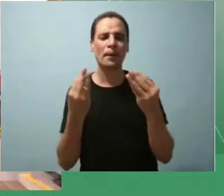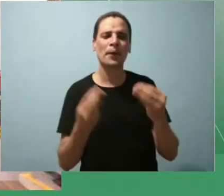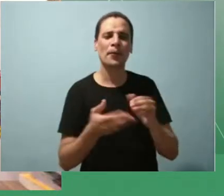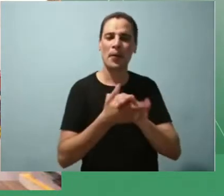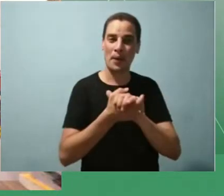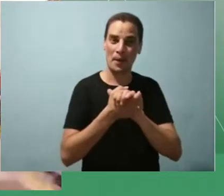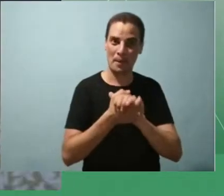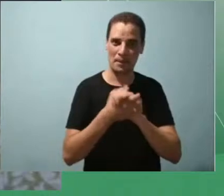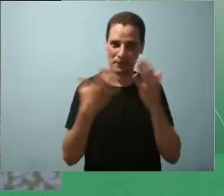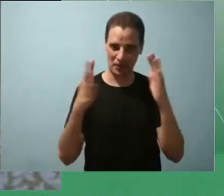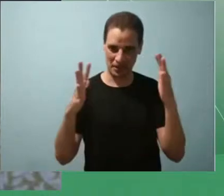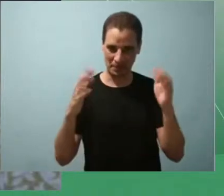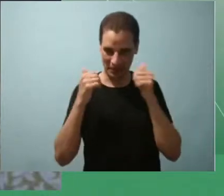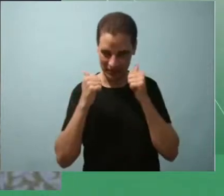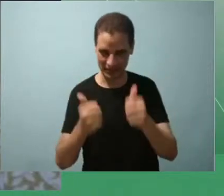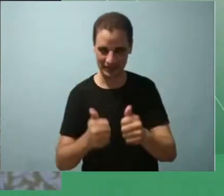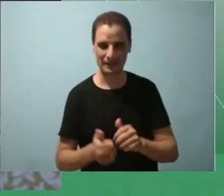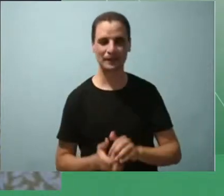tá bom